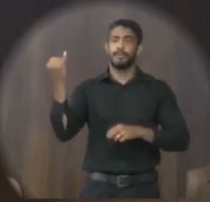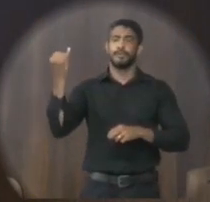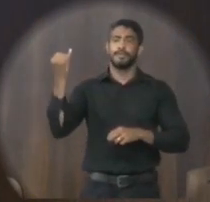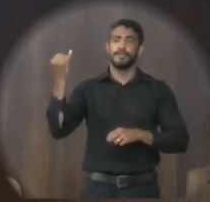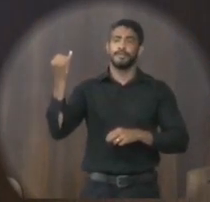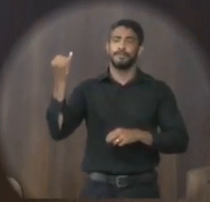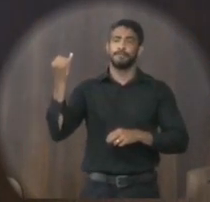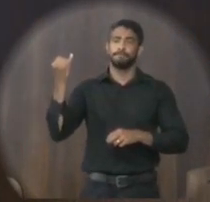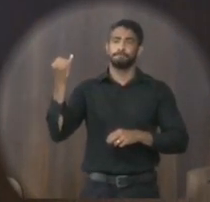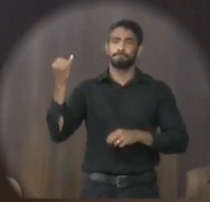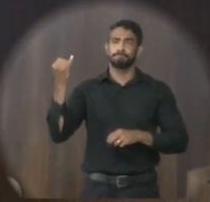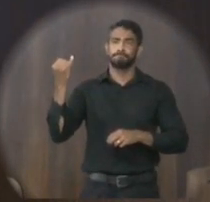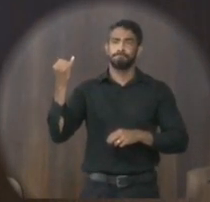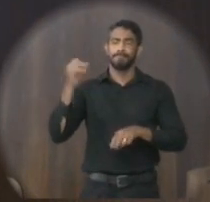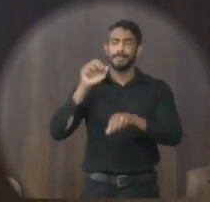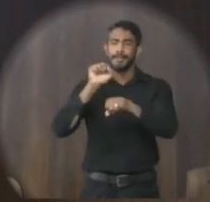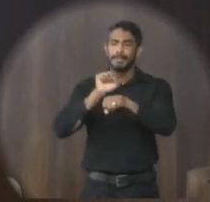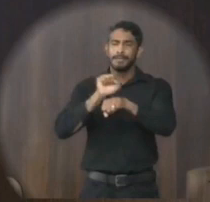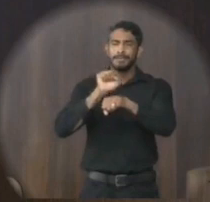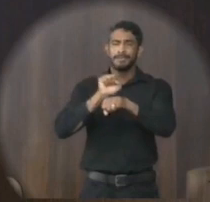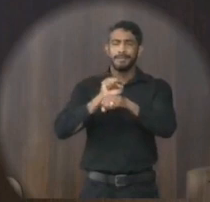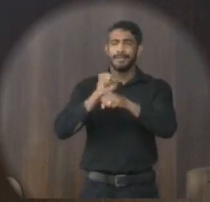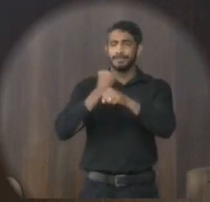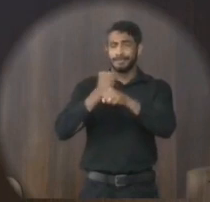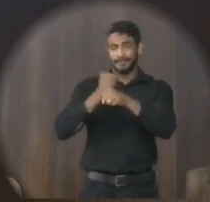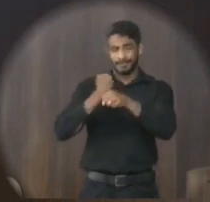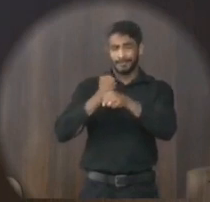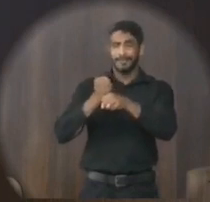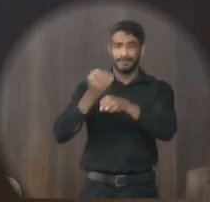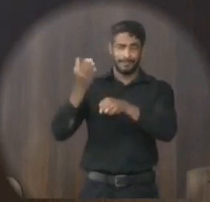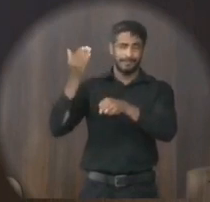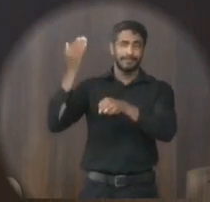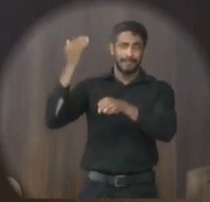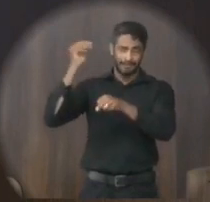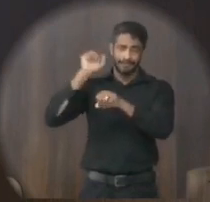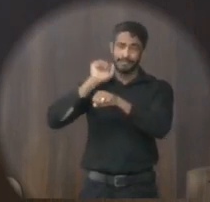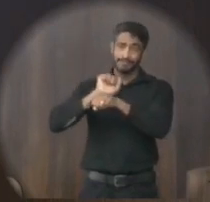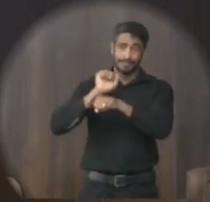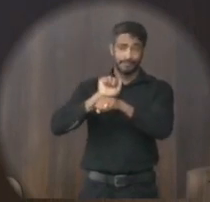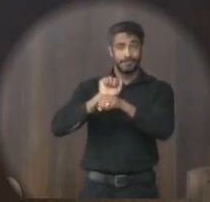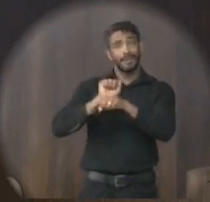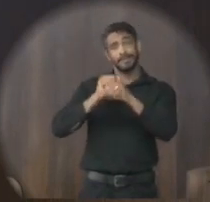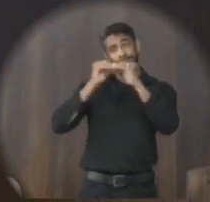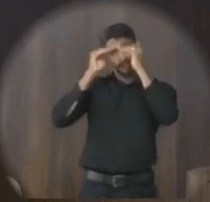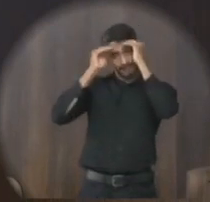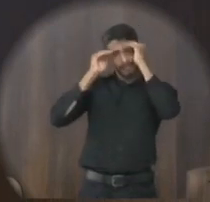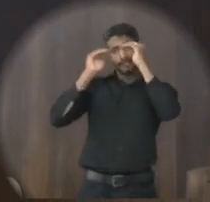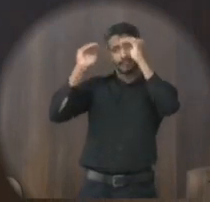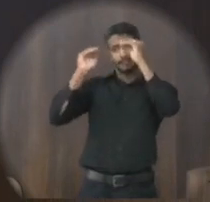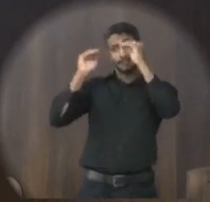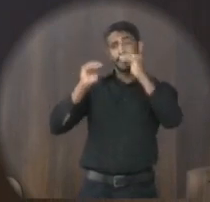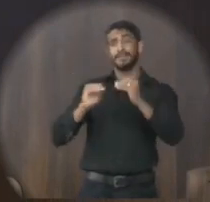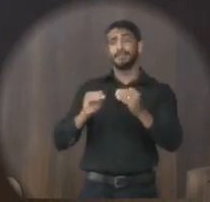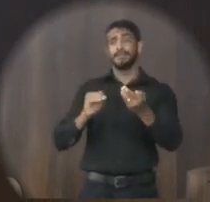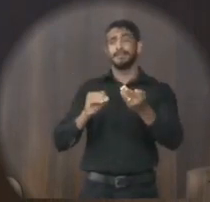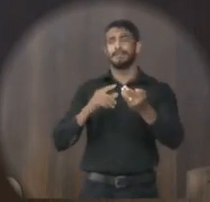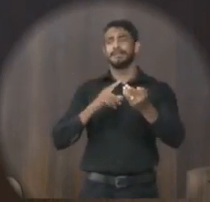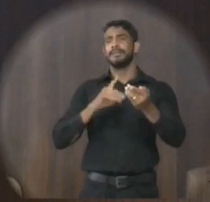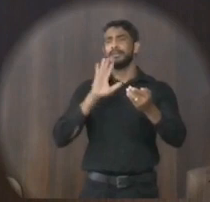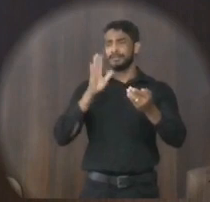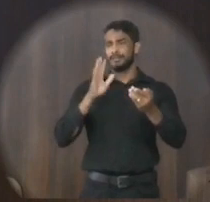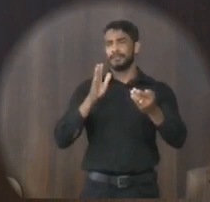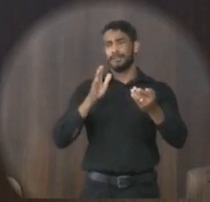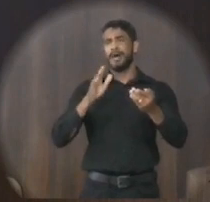que aguardamos por muitos anos sermos atendidos. Transcorreram